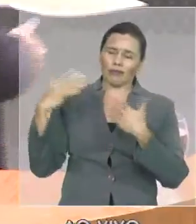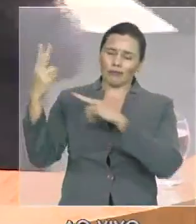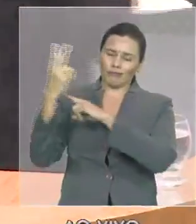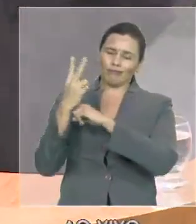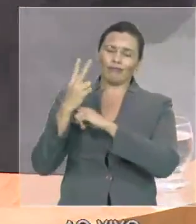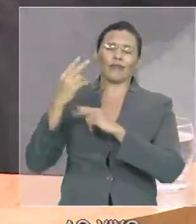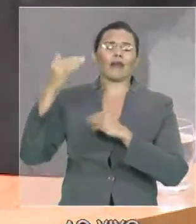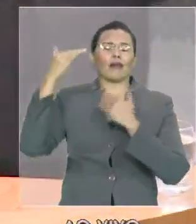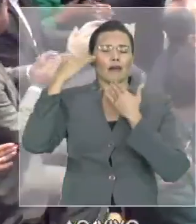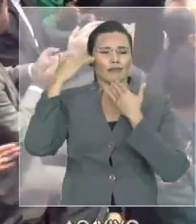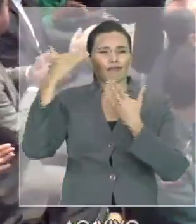Obrigada.